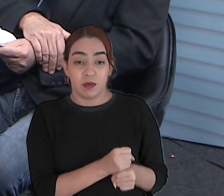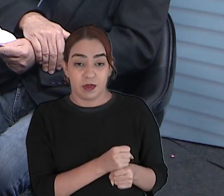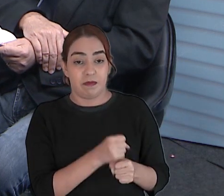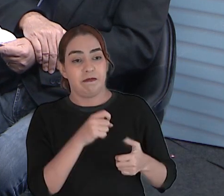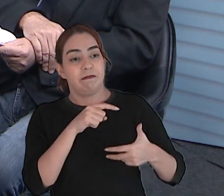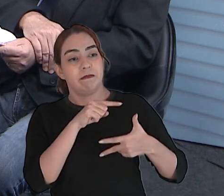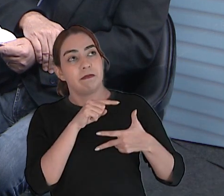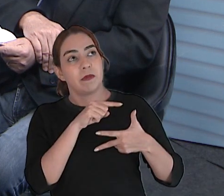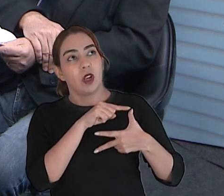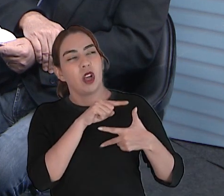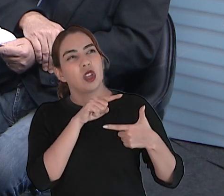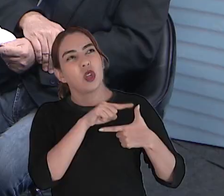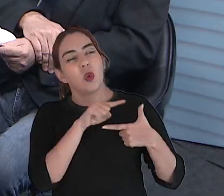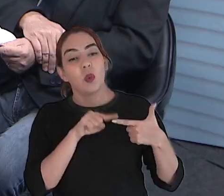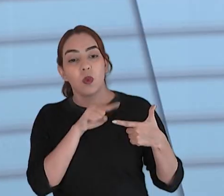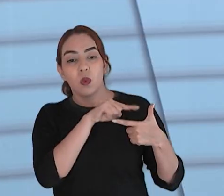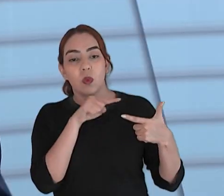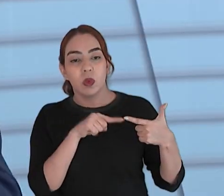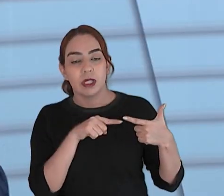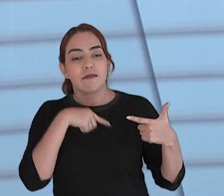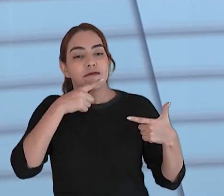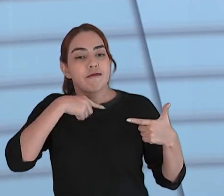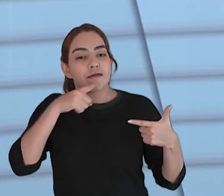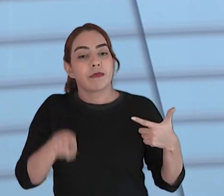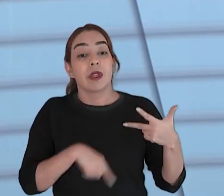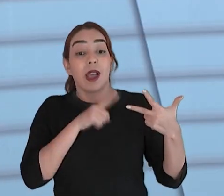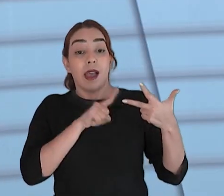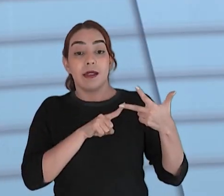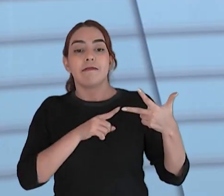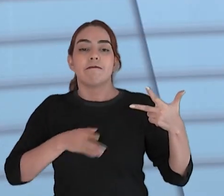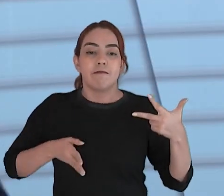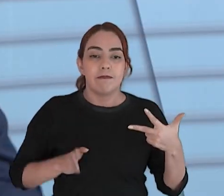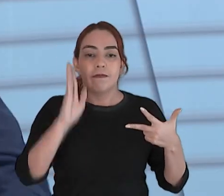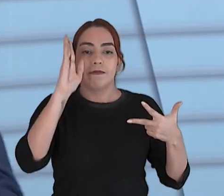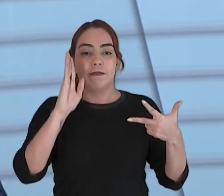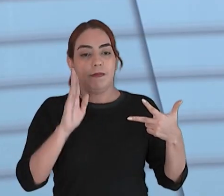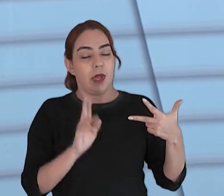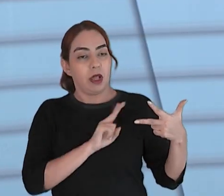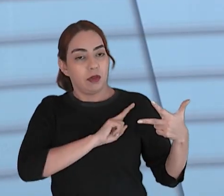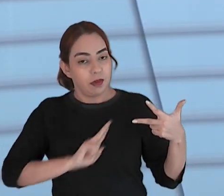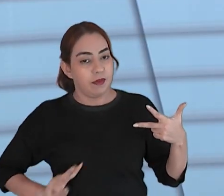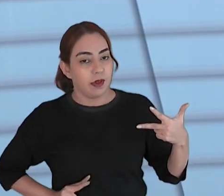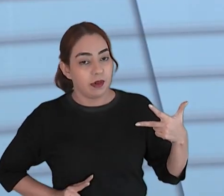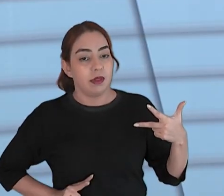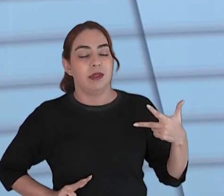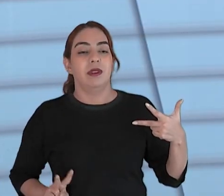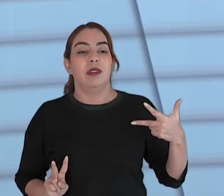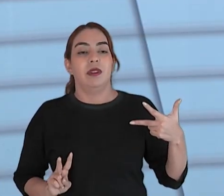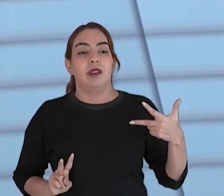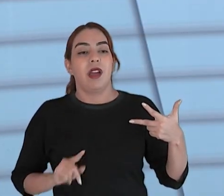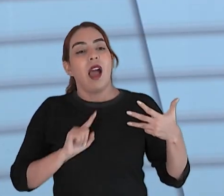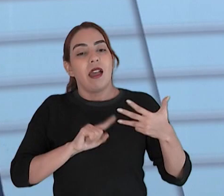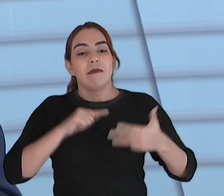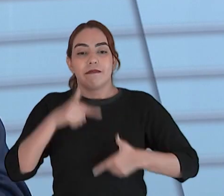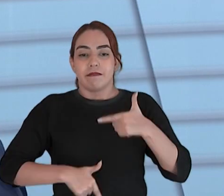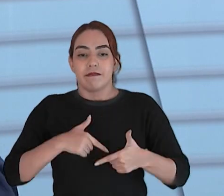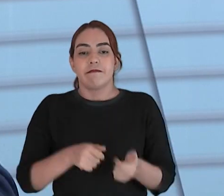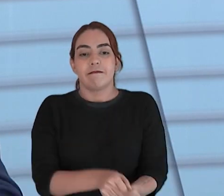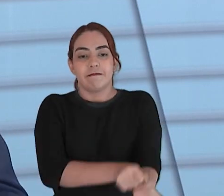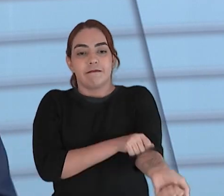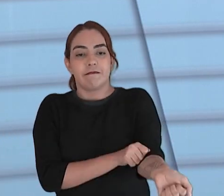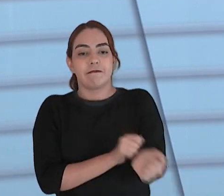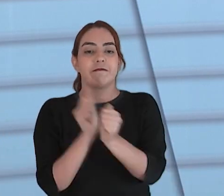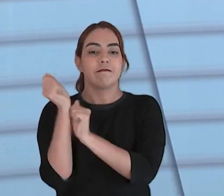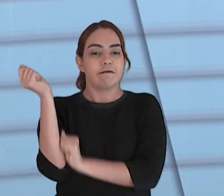perdeu. 4.702 foi a que a gente ganhou. E eu comecei a trabalhar, arregaçar as mangas,